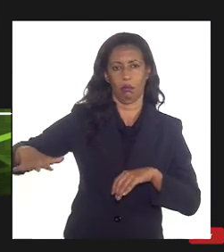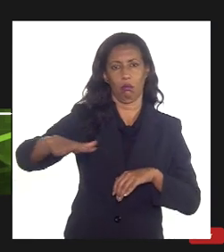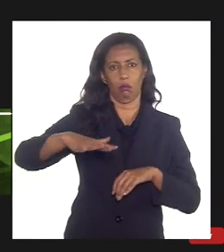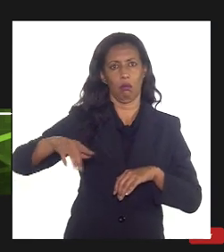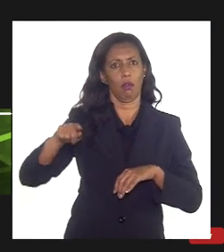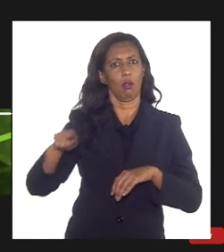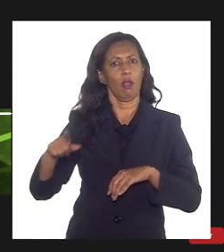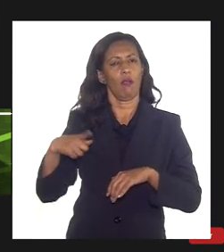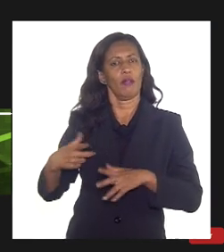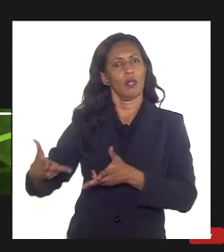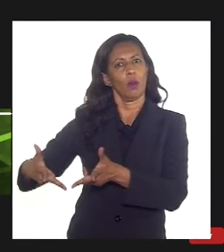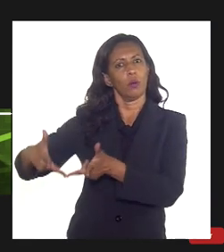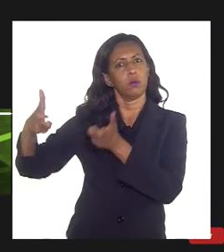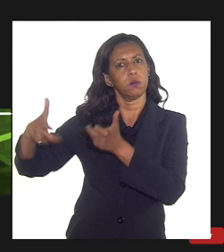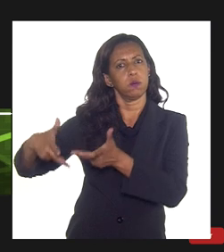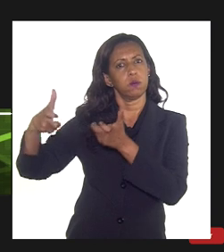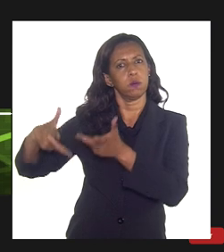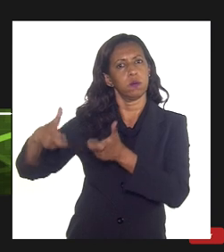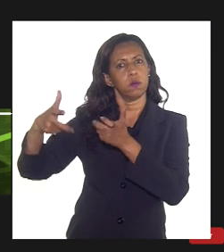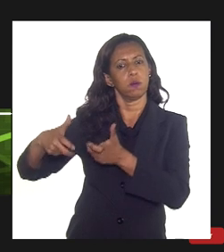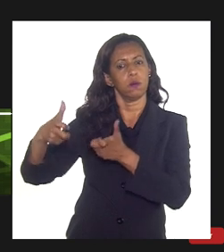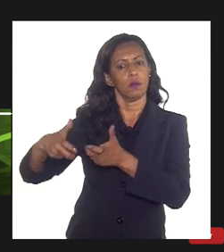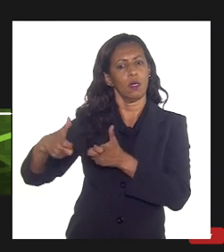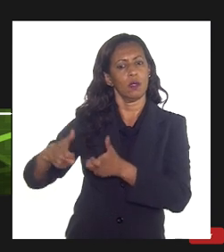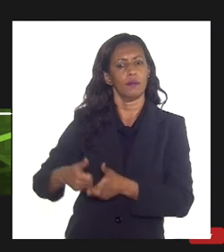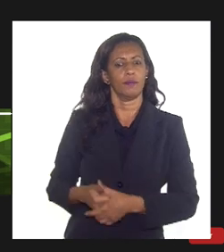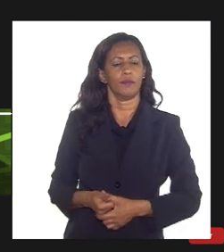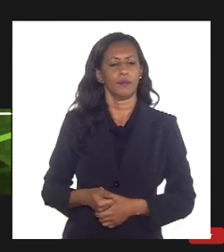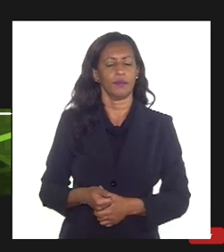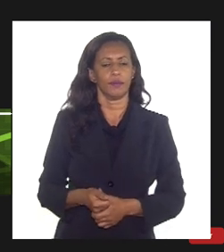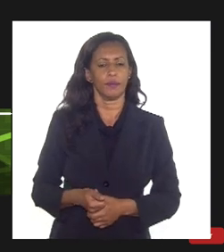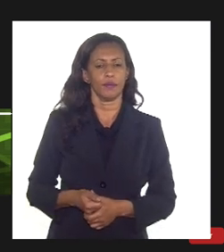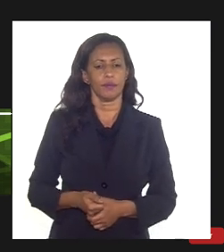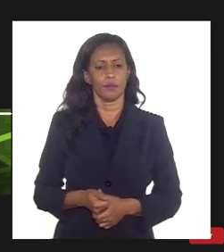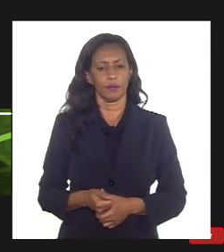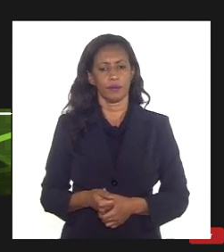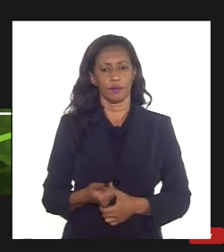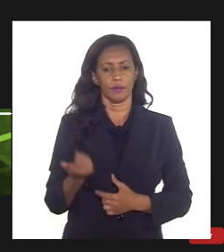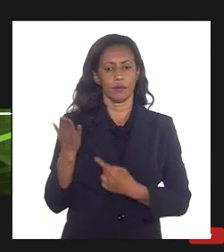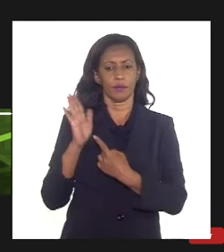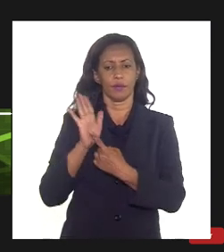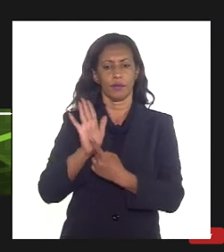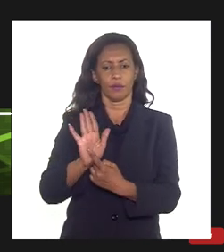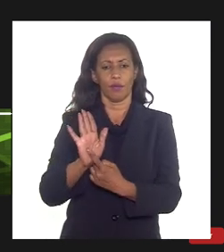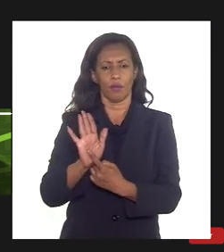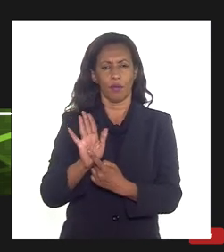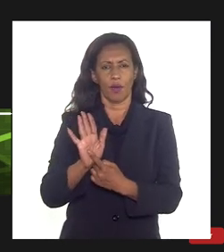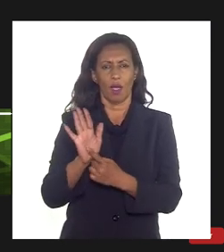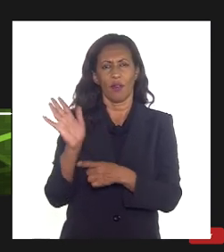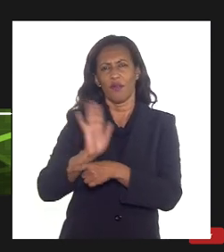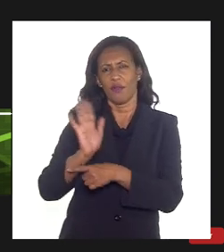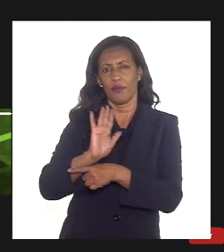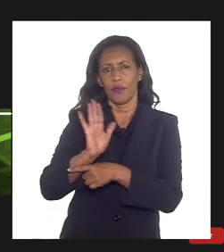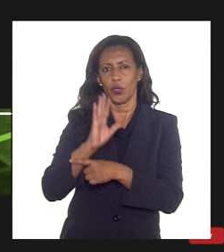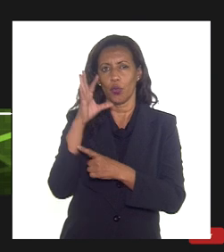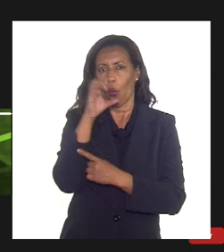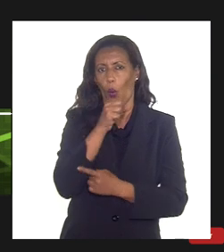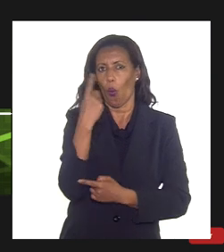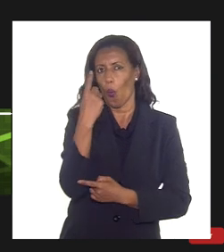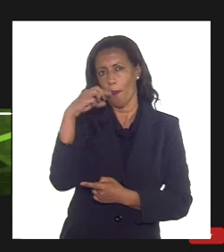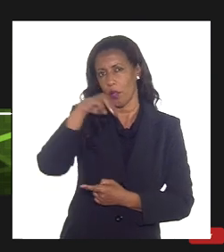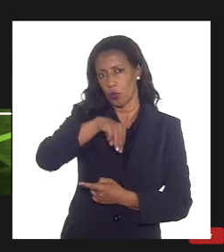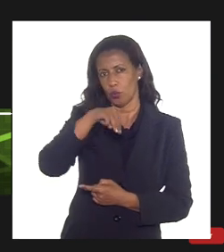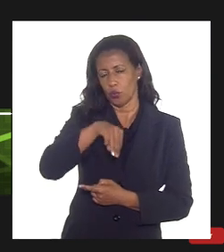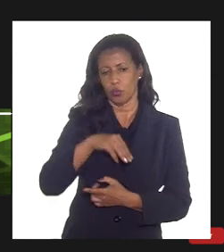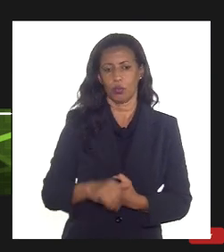capacidade de processar até 21 milhões de metros cúbicos por dia eu vou mostrar aqui um curto vídeo de um minuto que eu separei